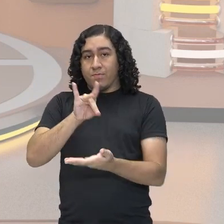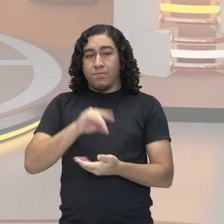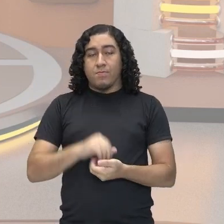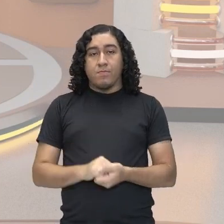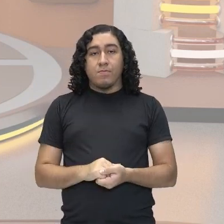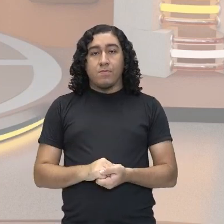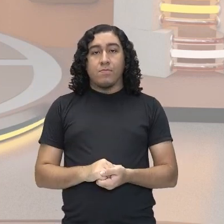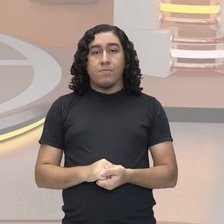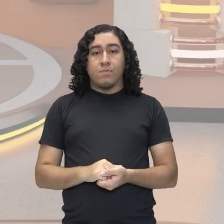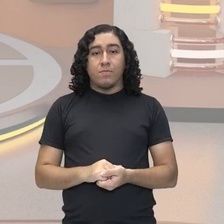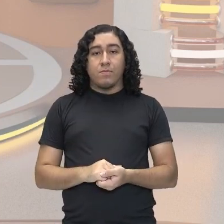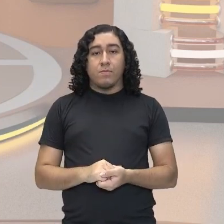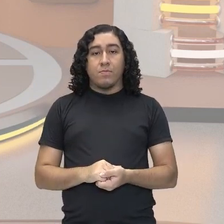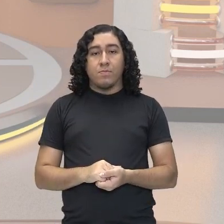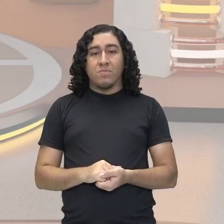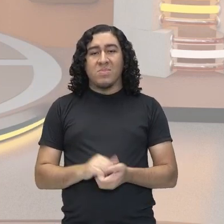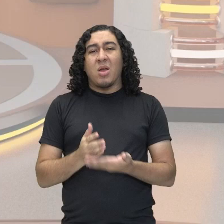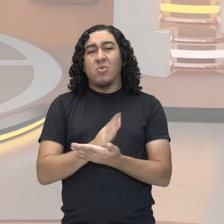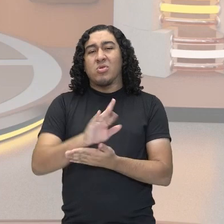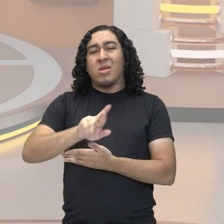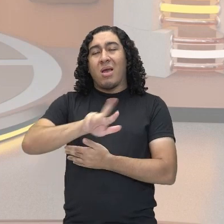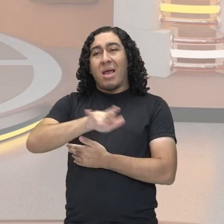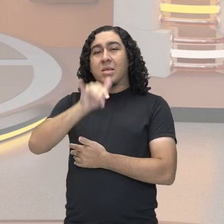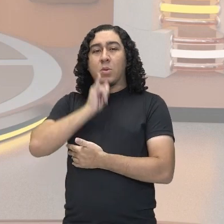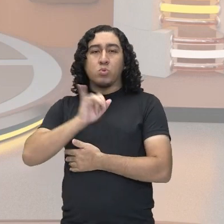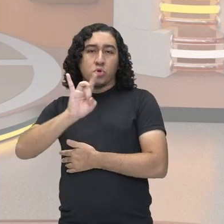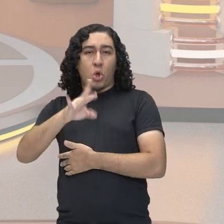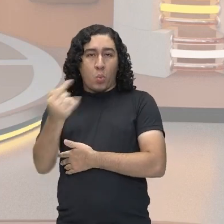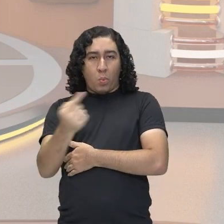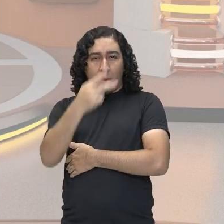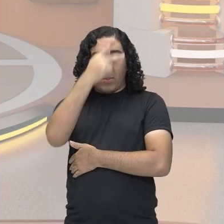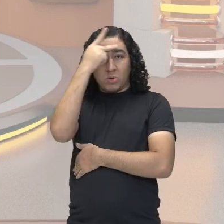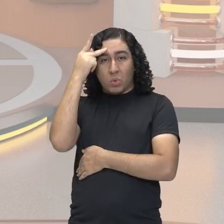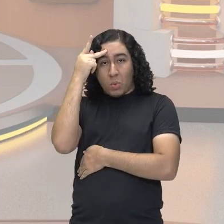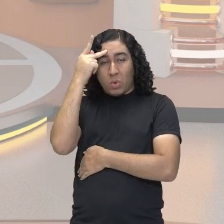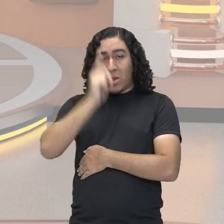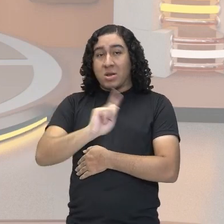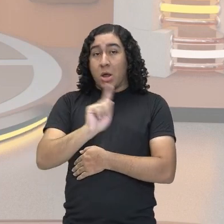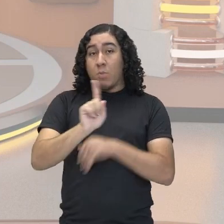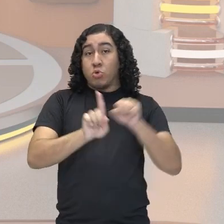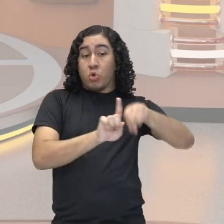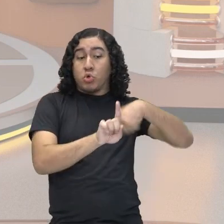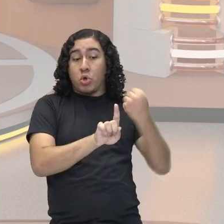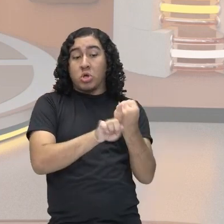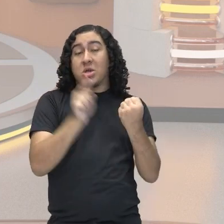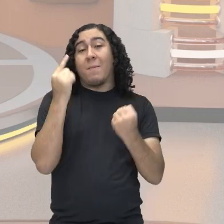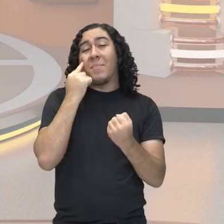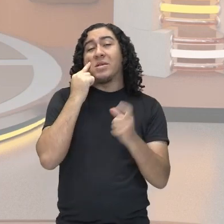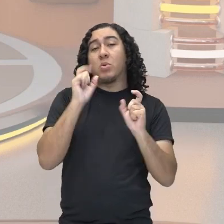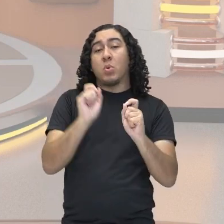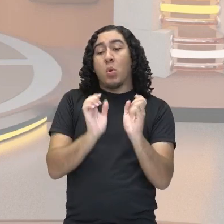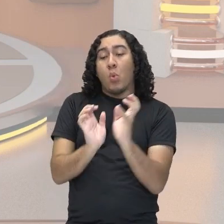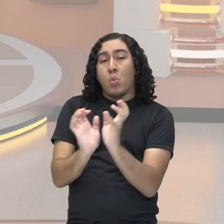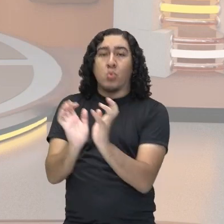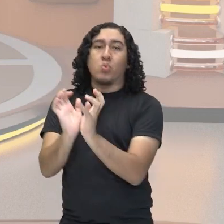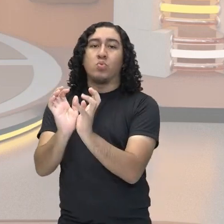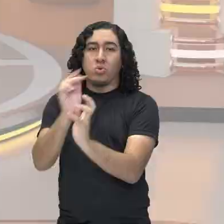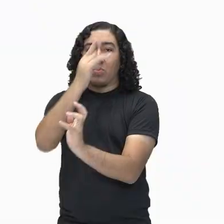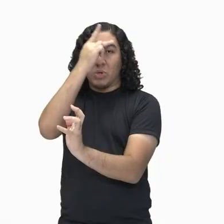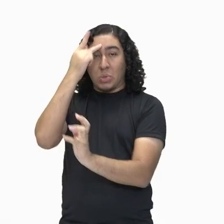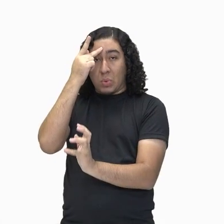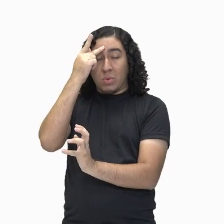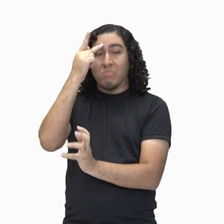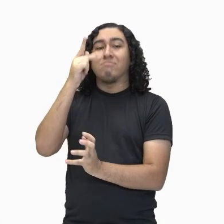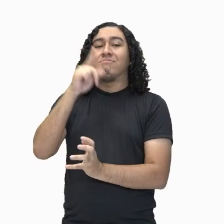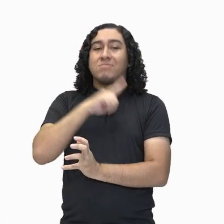Nem sempre é uma pessoa só, como nós mostramos. Para a sociologia, são grupos de pessoas que